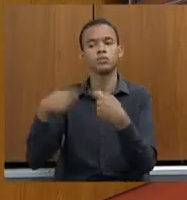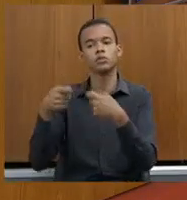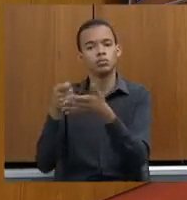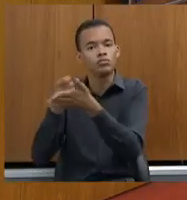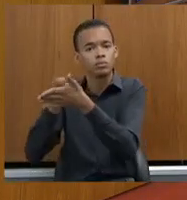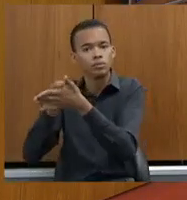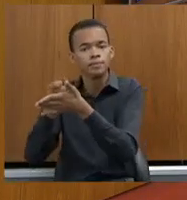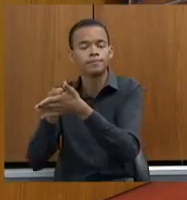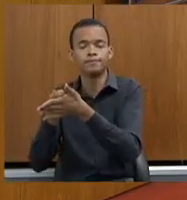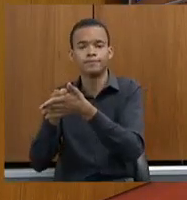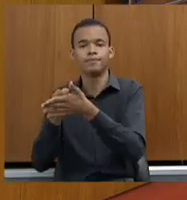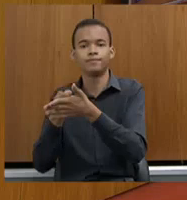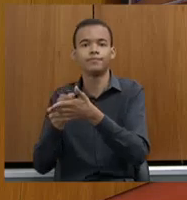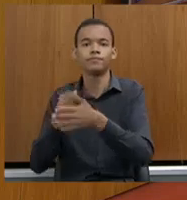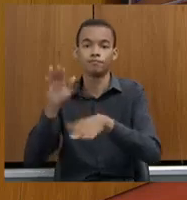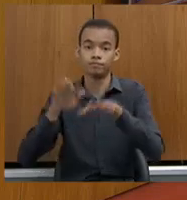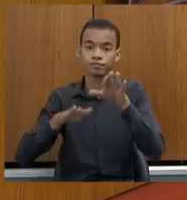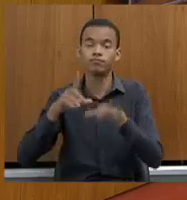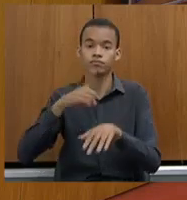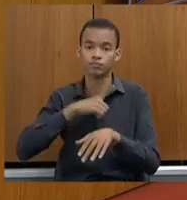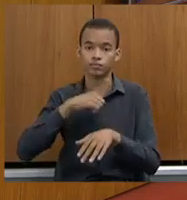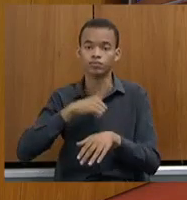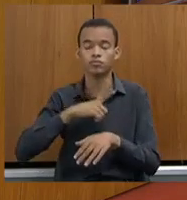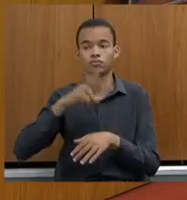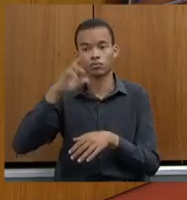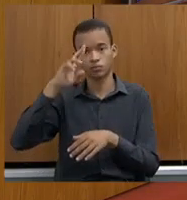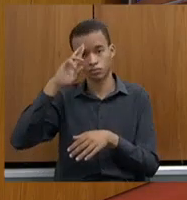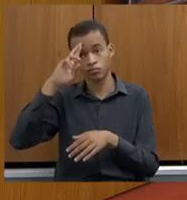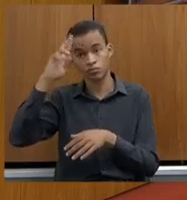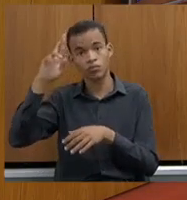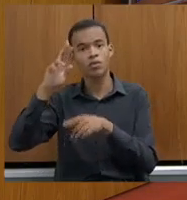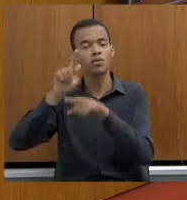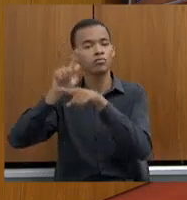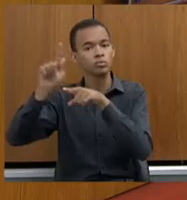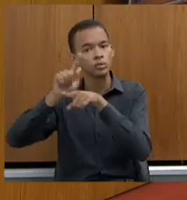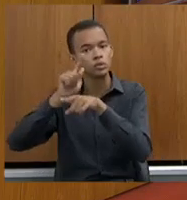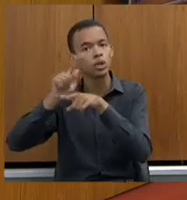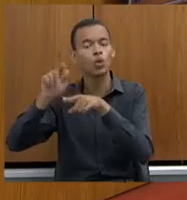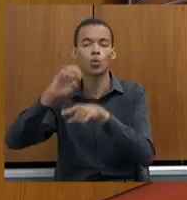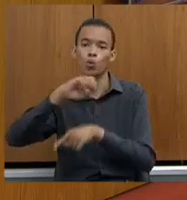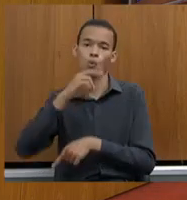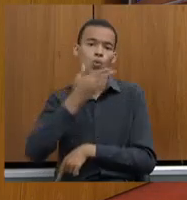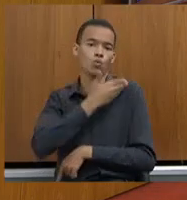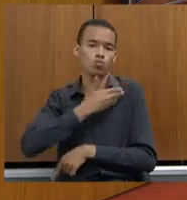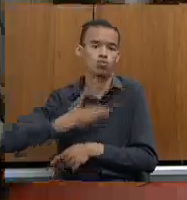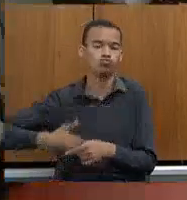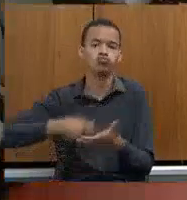às vezes, cobrada a própria chefia, cobrada o governo, na destinação de mais recursos.